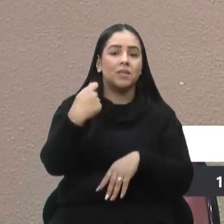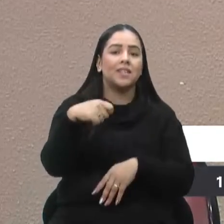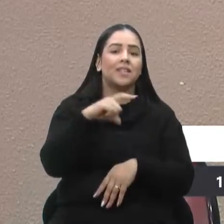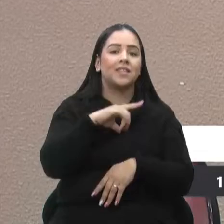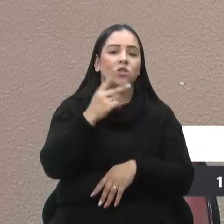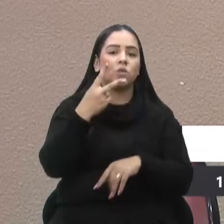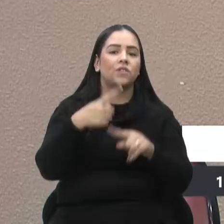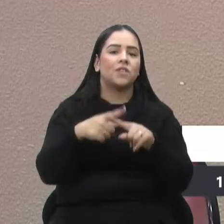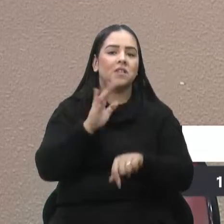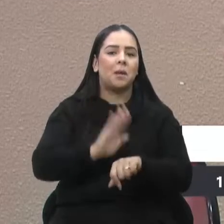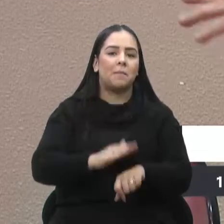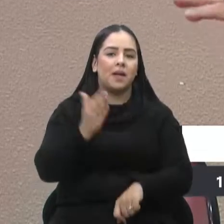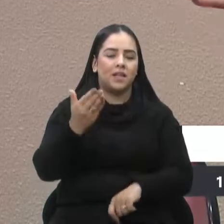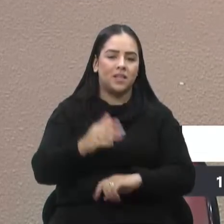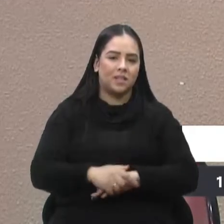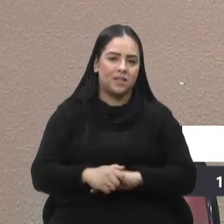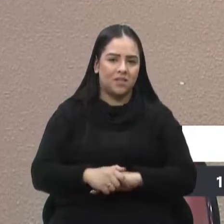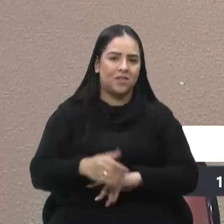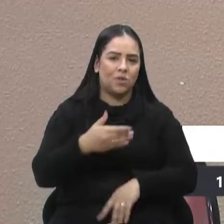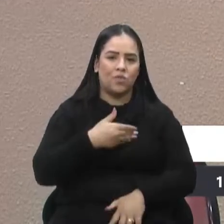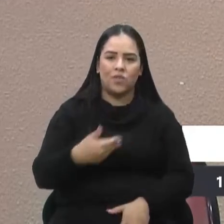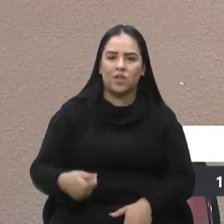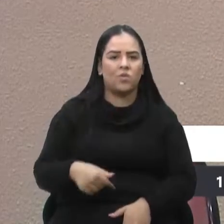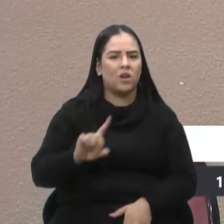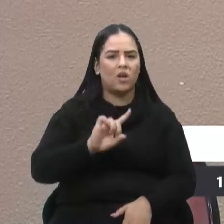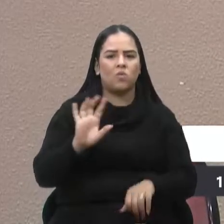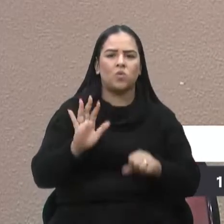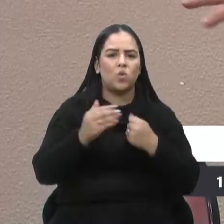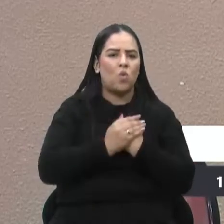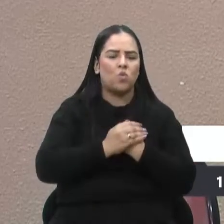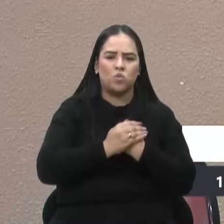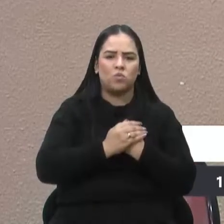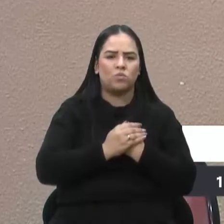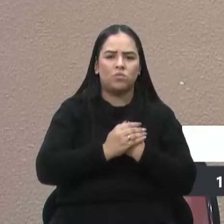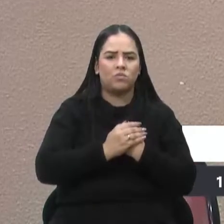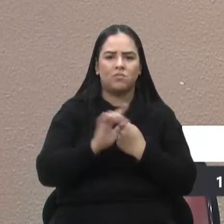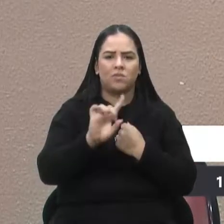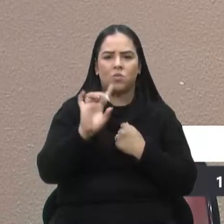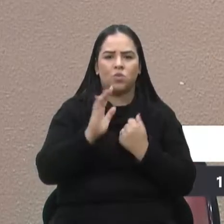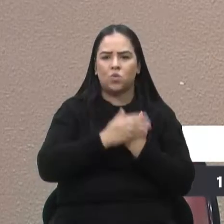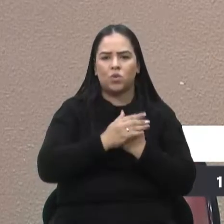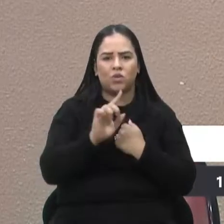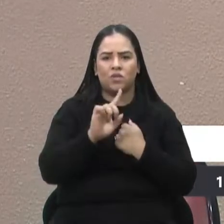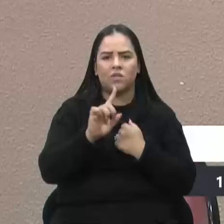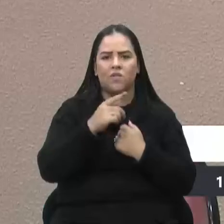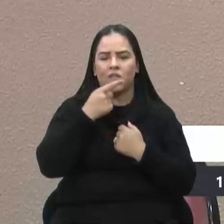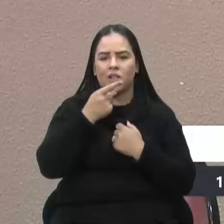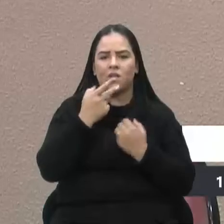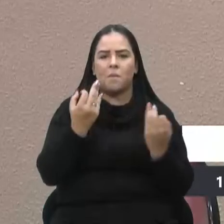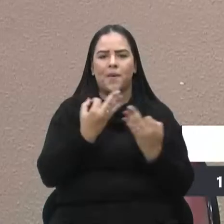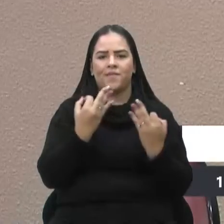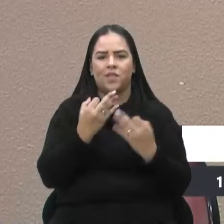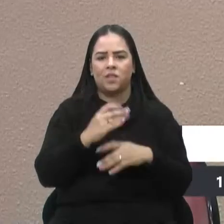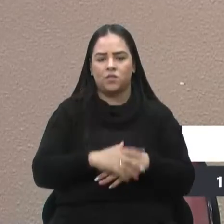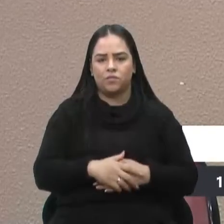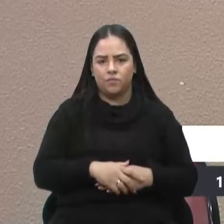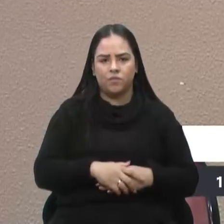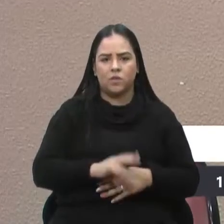mais. E o governo não esconde, o governo em momento algum está dizendo que está perfeito. Nenhum momento.